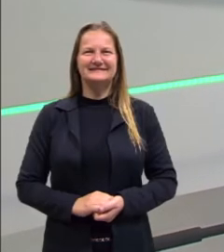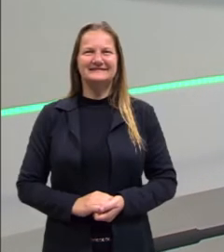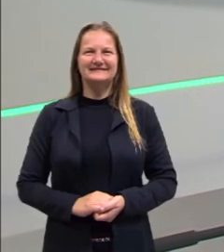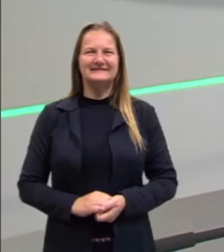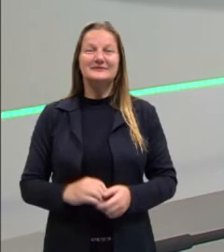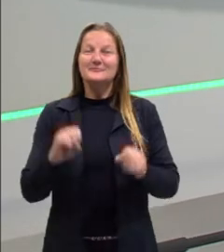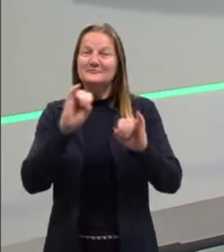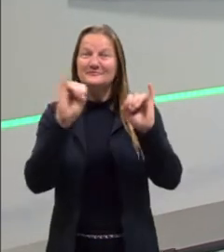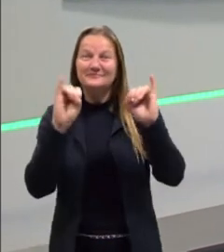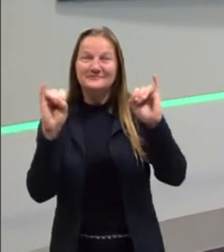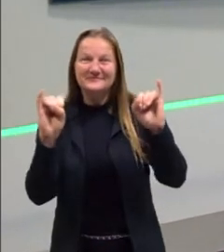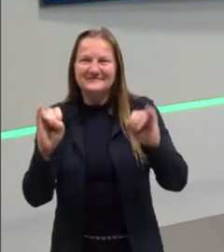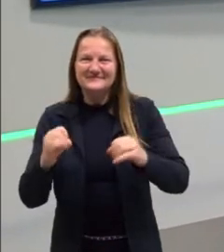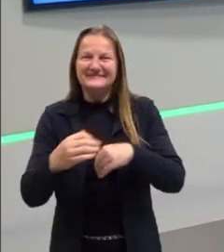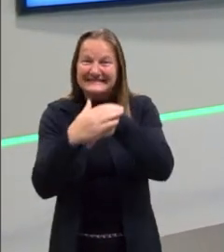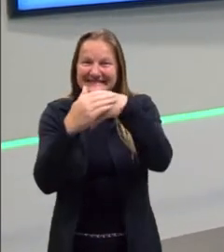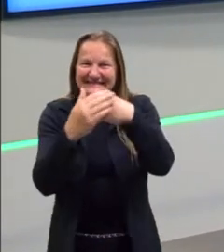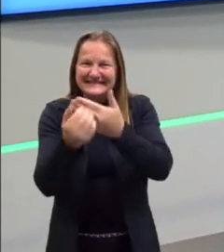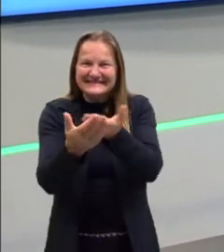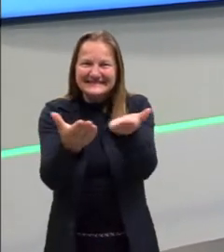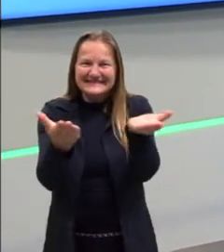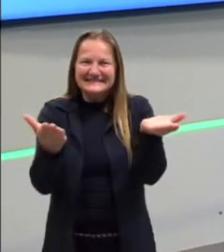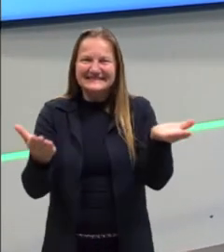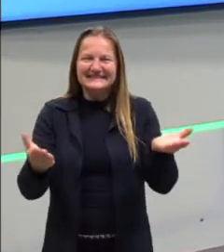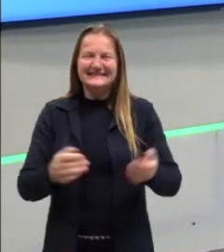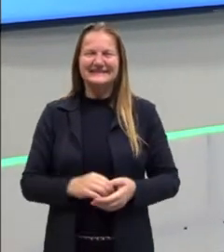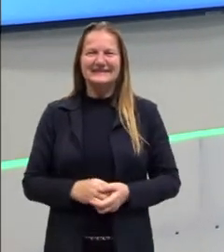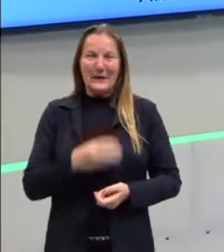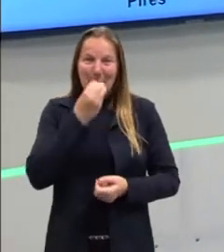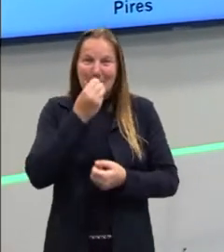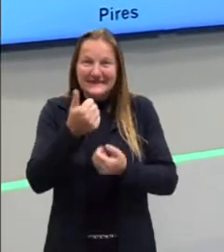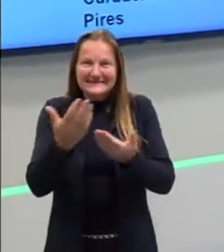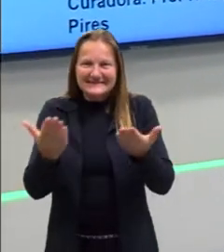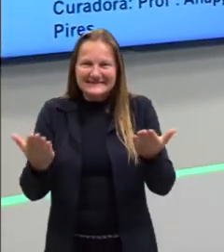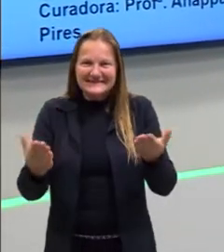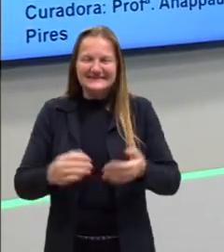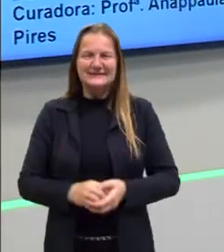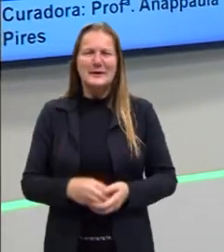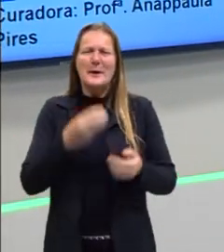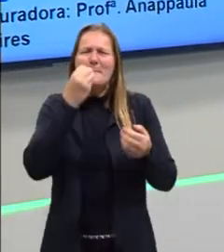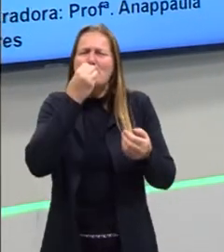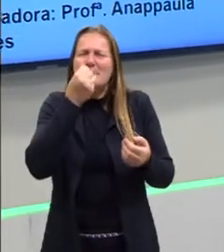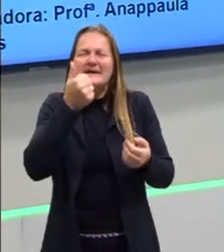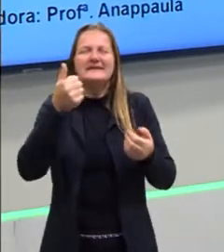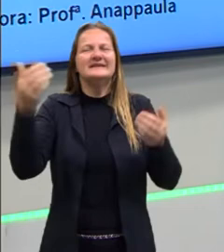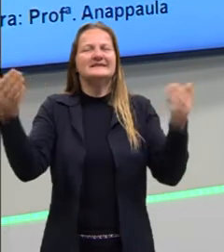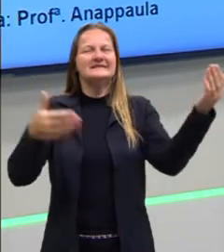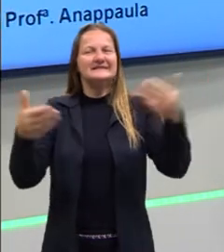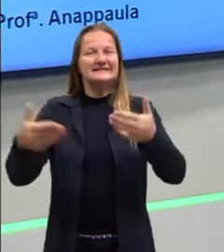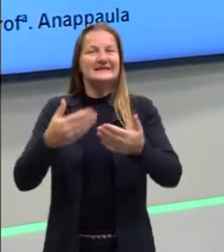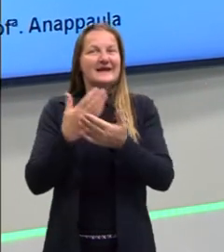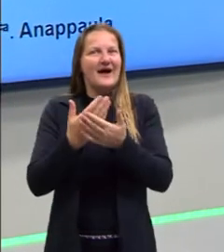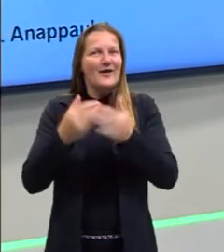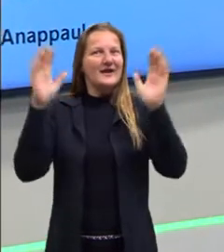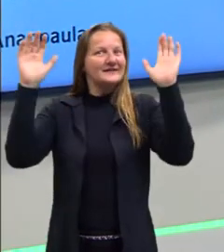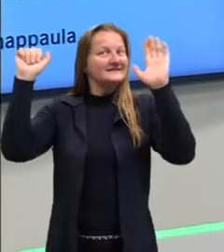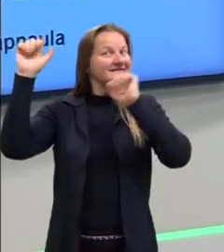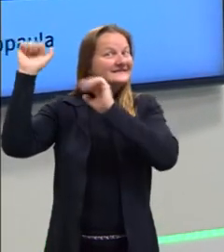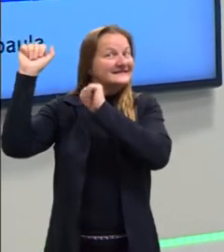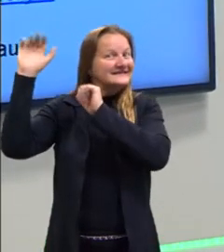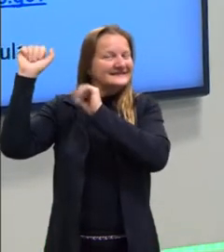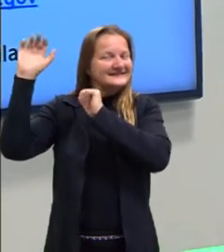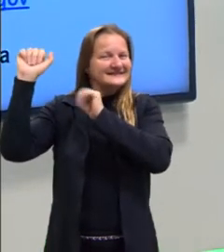Olá carinhos! Como estão? Sejam bem-vindos a mais uma aula de língua espanhola